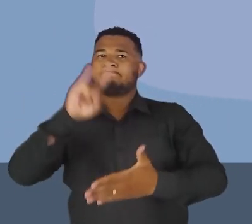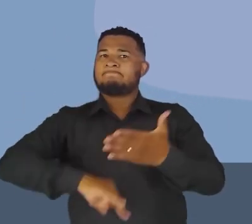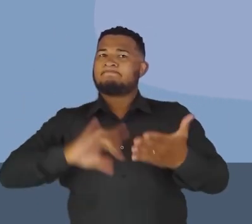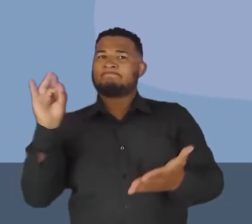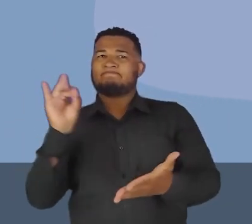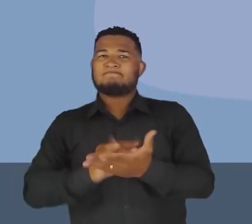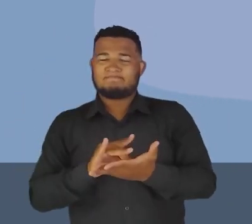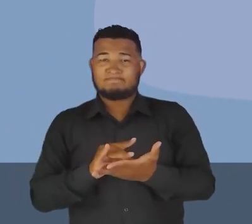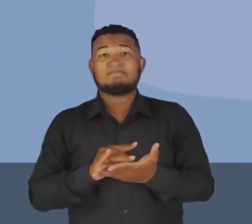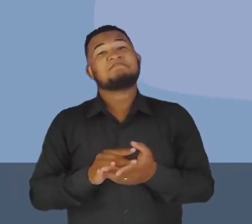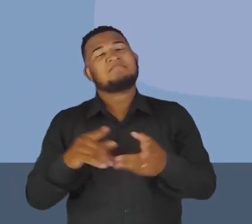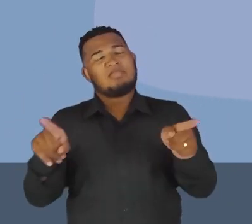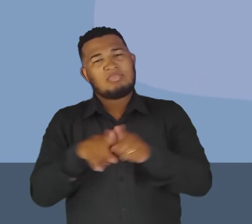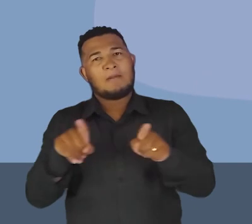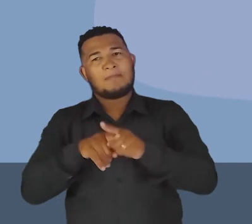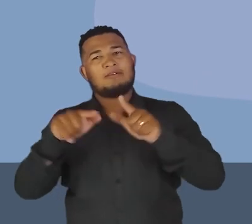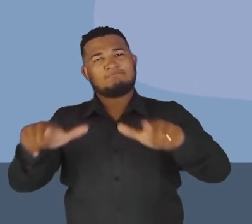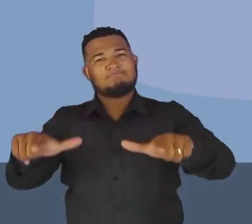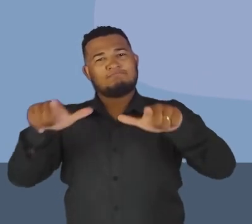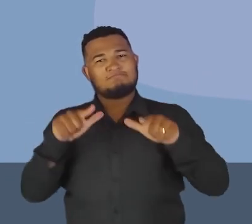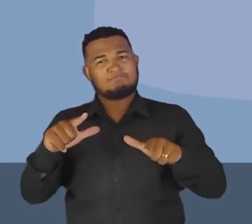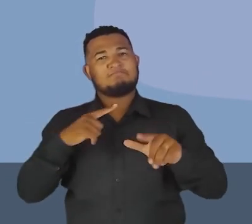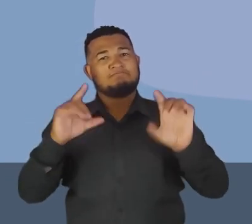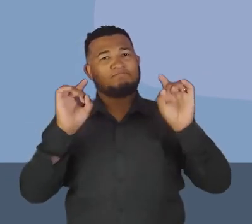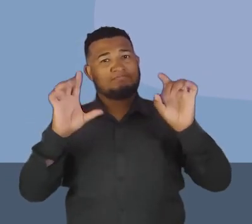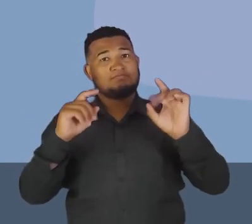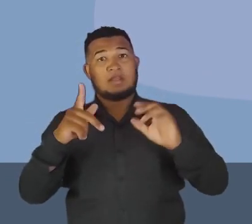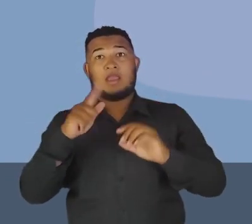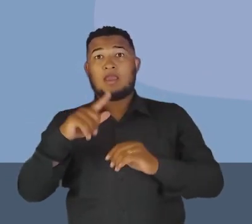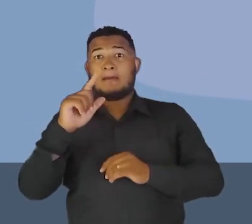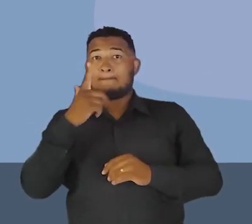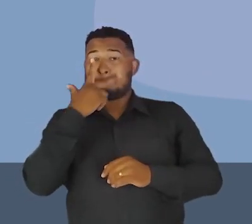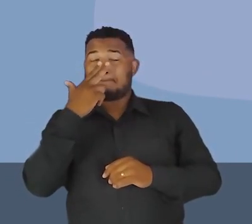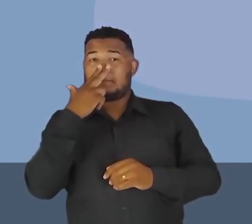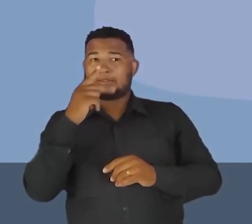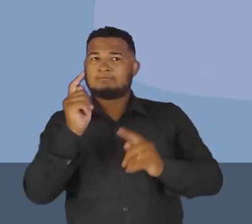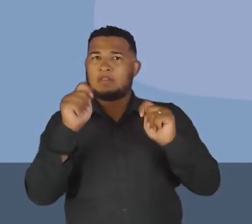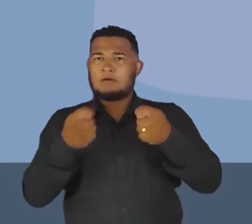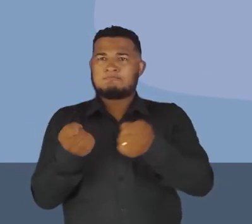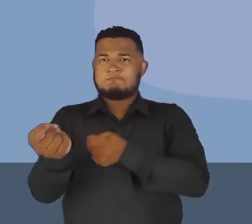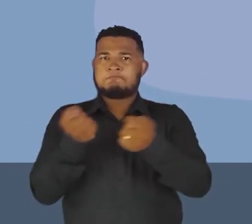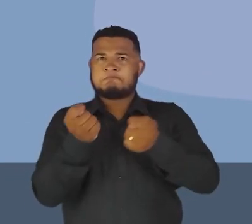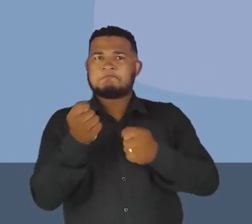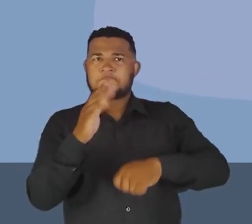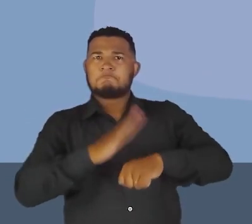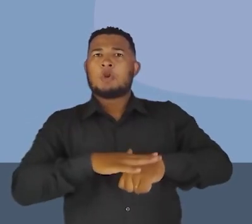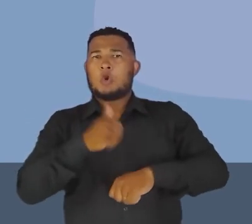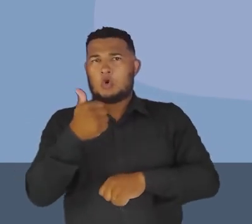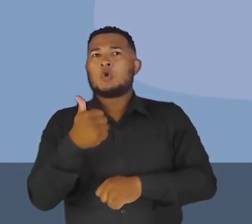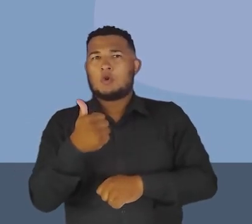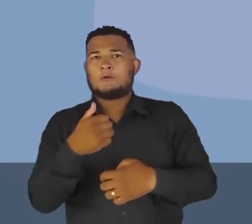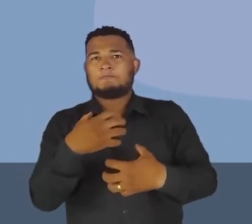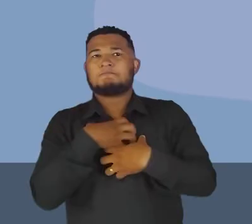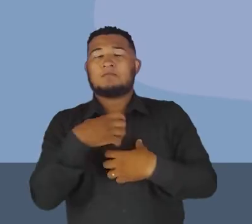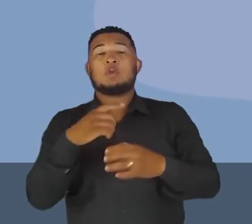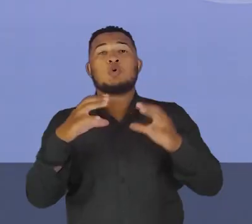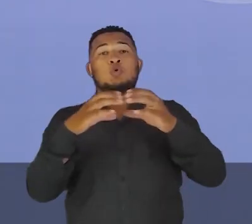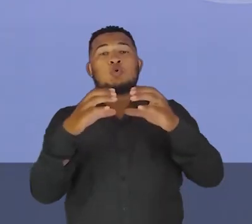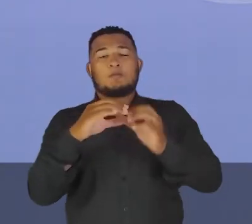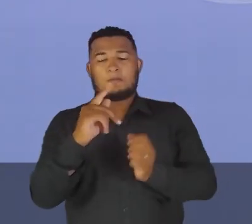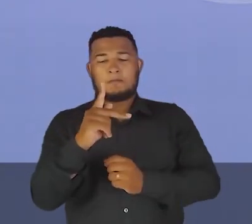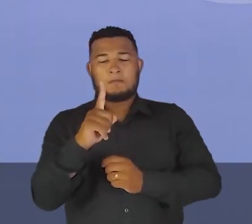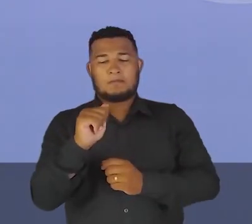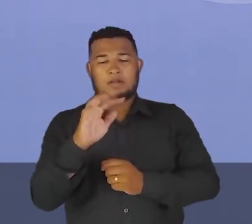certificada lá, então, pela LEED, que é a liderança em energia e design ambiental, né? E ela ficou na categoria platino, tá?